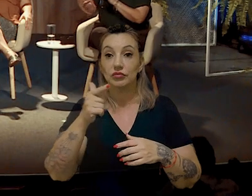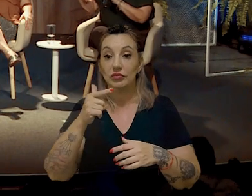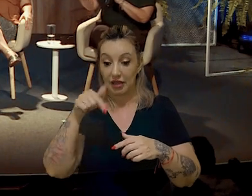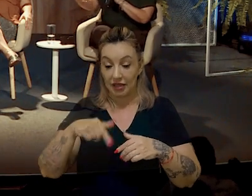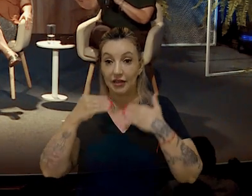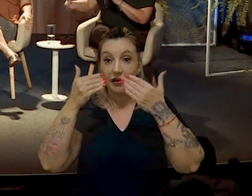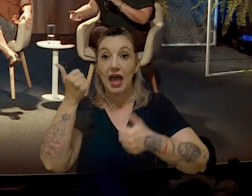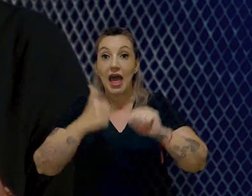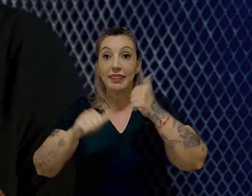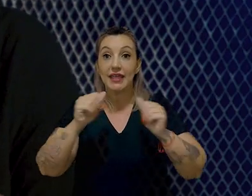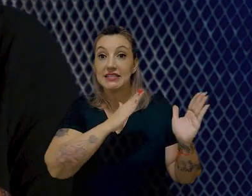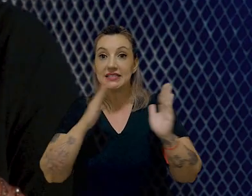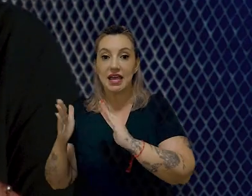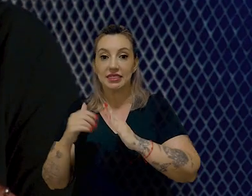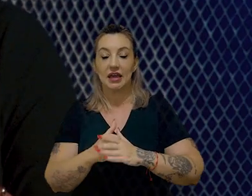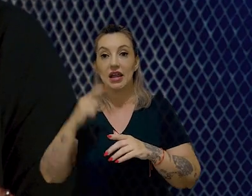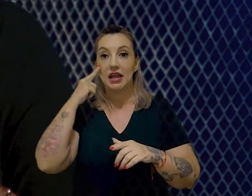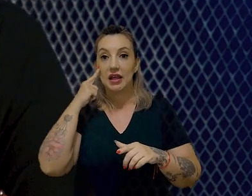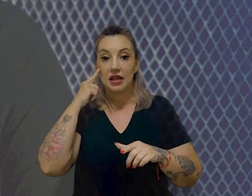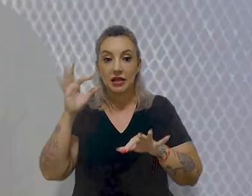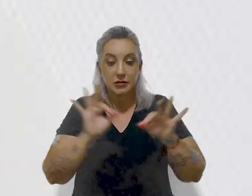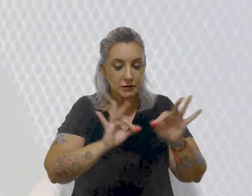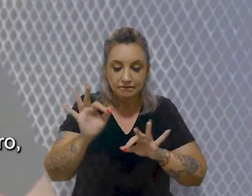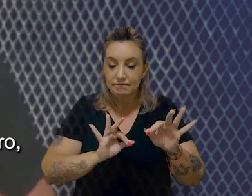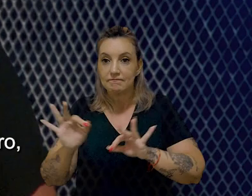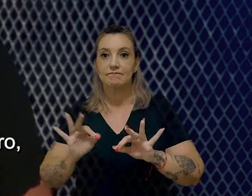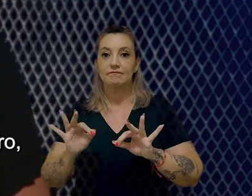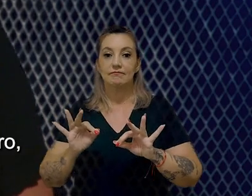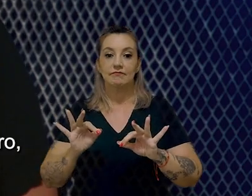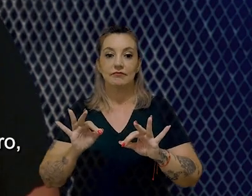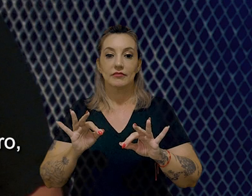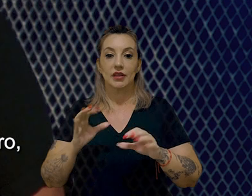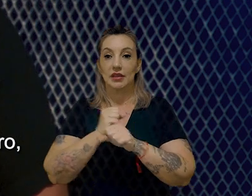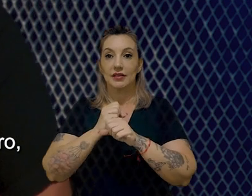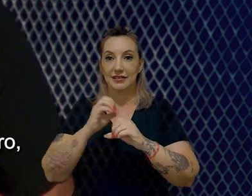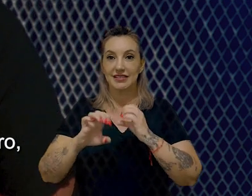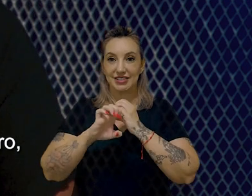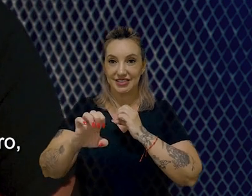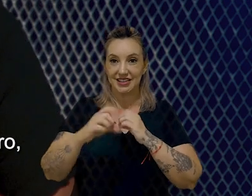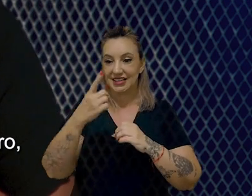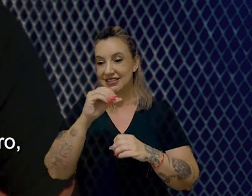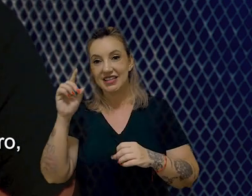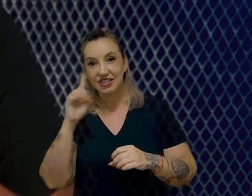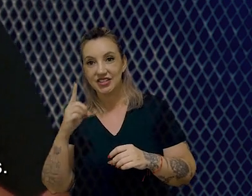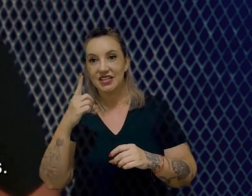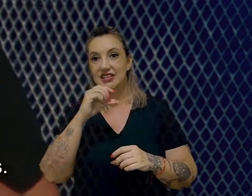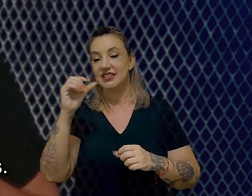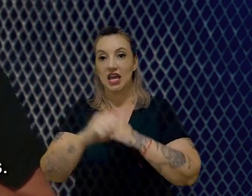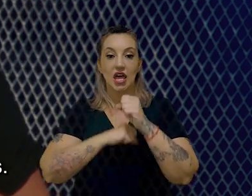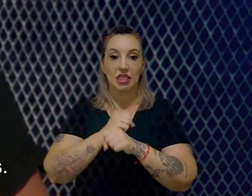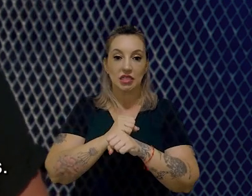Daqui para frente, análise de cenário. É botar na mesa stress testing, que era a tal das contas do engenheiro, a cada 100 dias, a cada 100 anos.